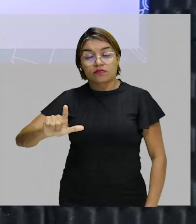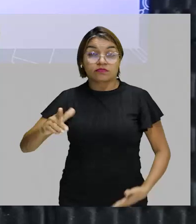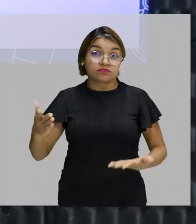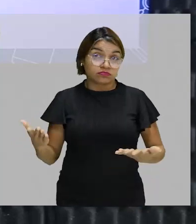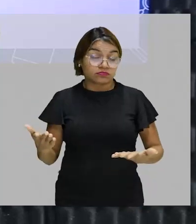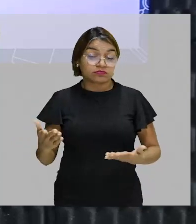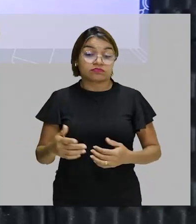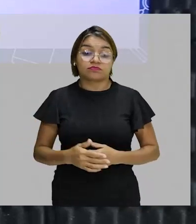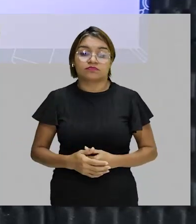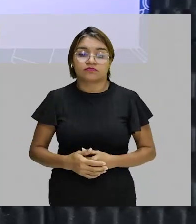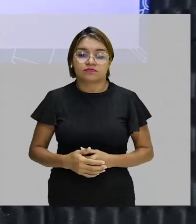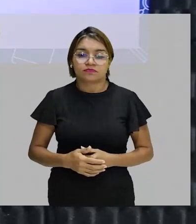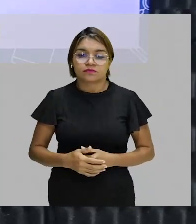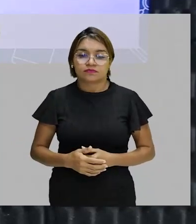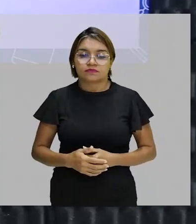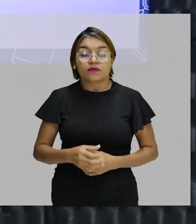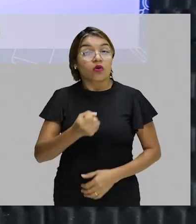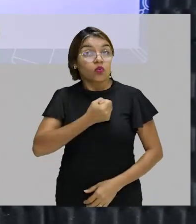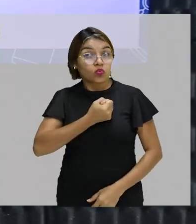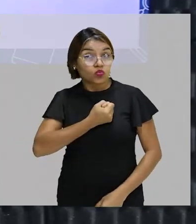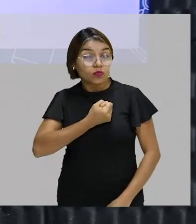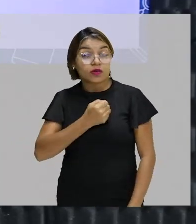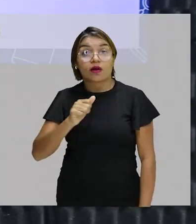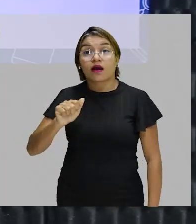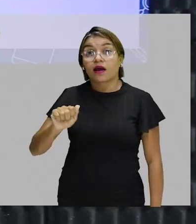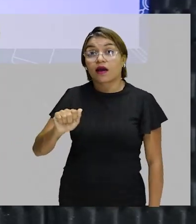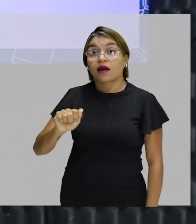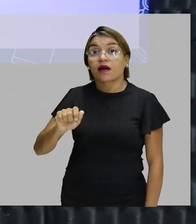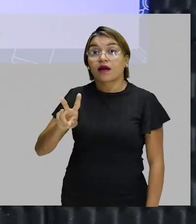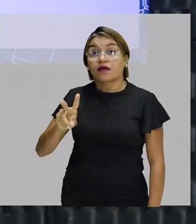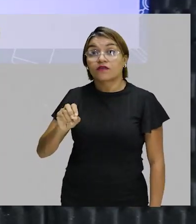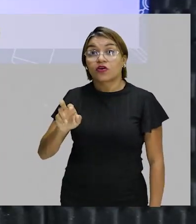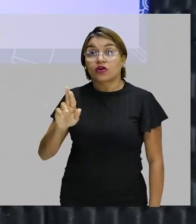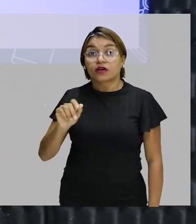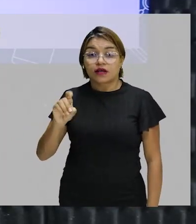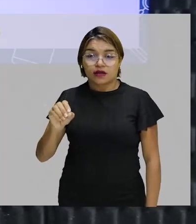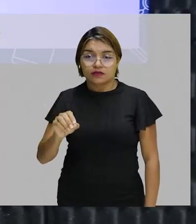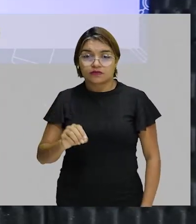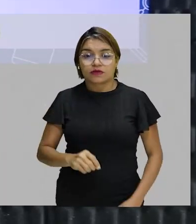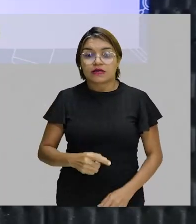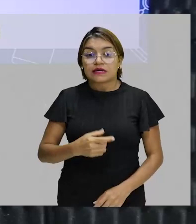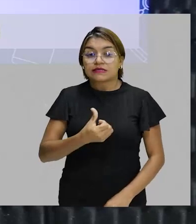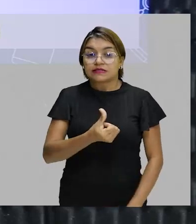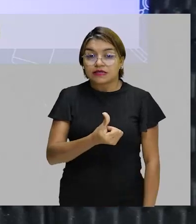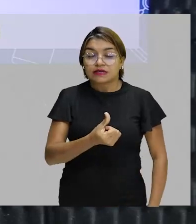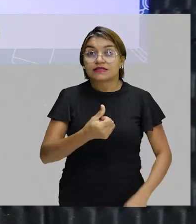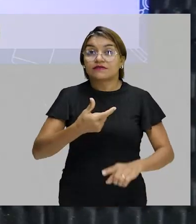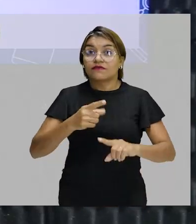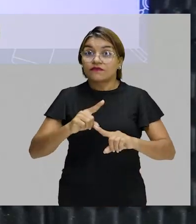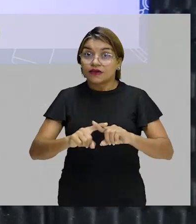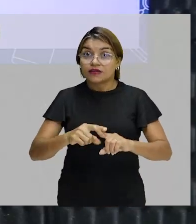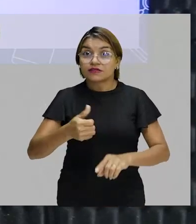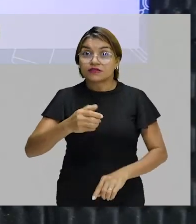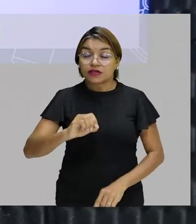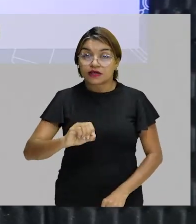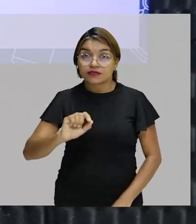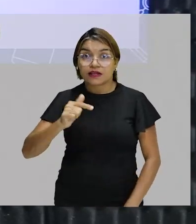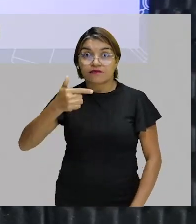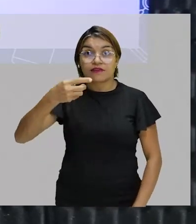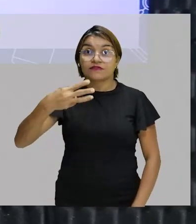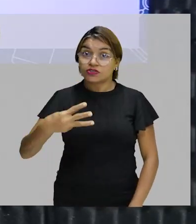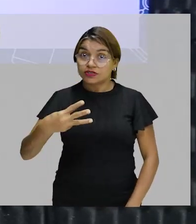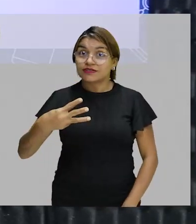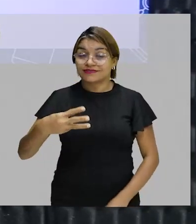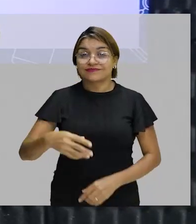ser o meu parâmetro? O número de Avogadro. 6 vezes 10 elevado a 23. Como a questão